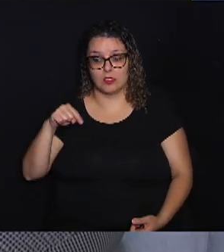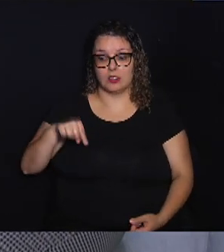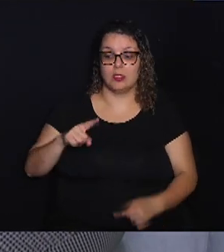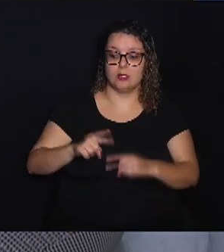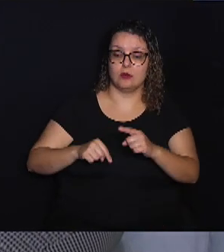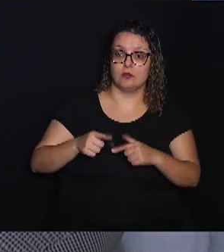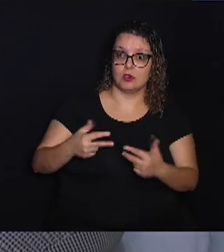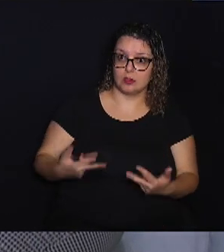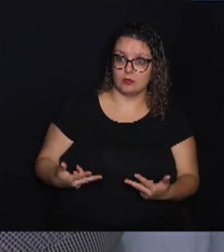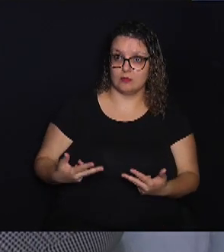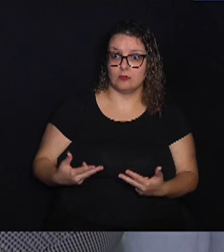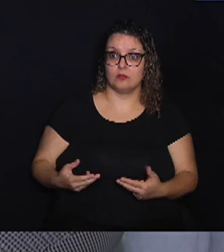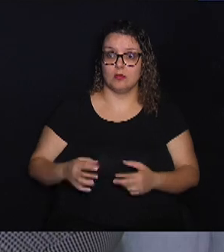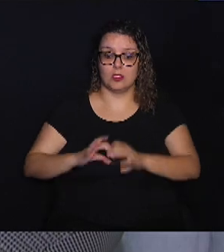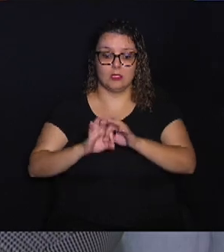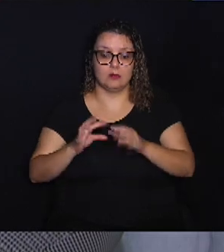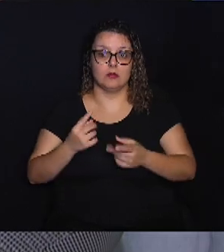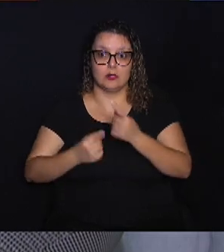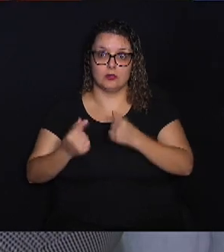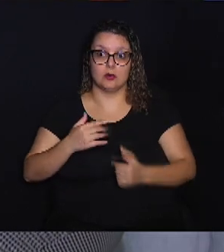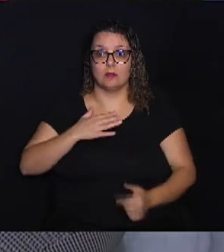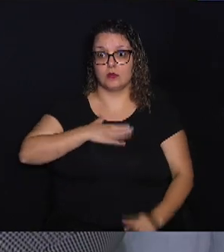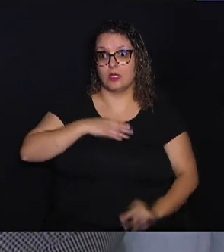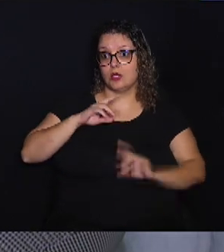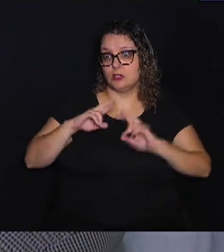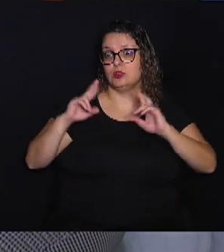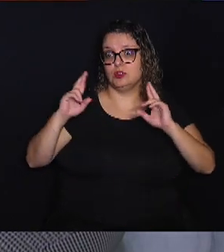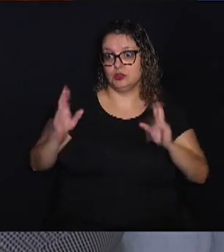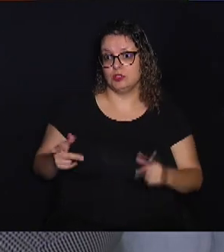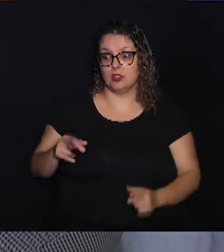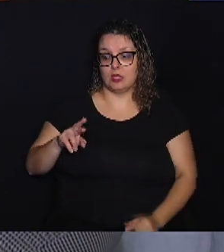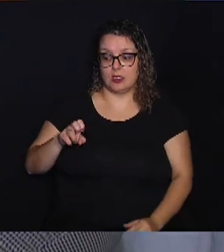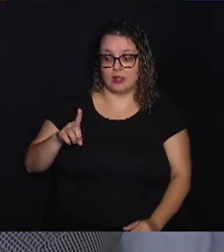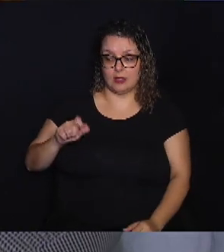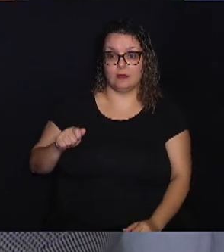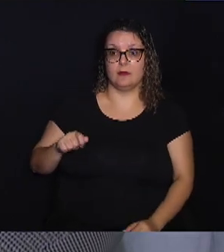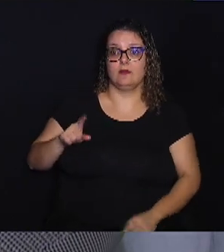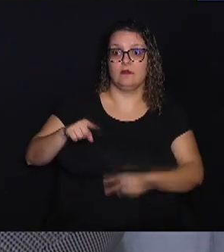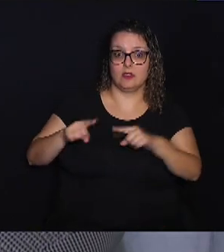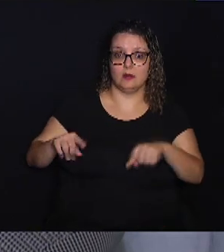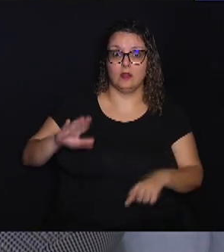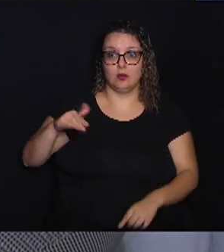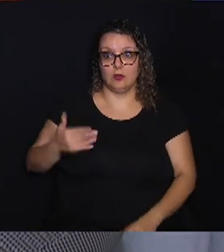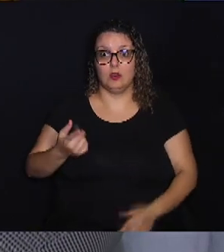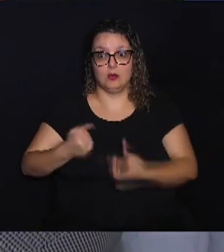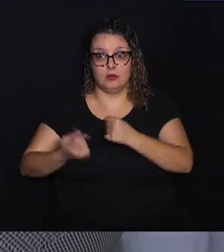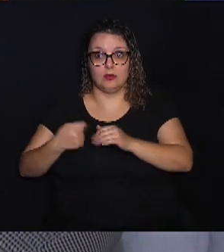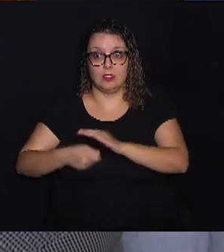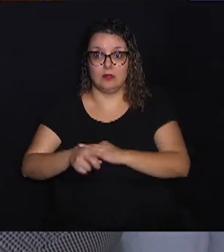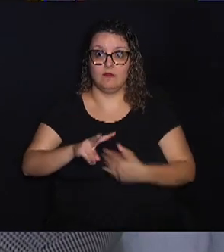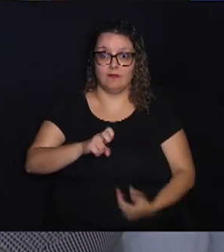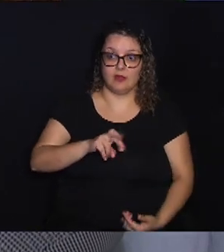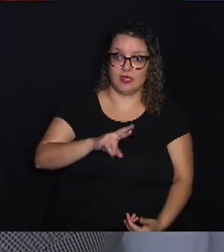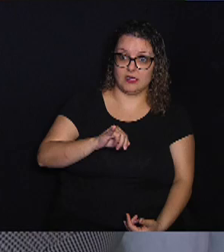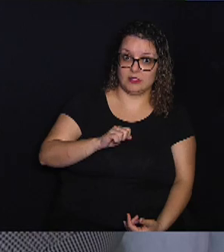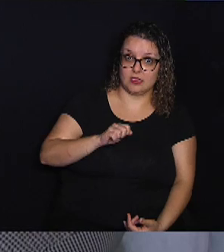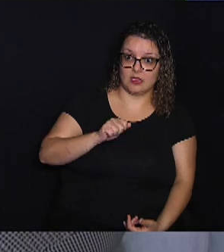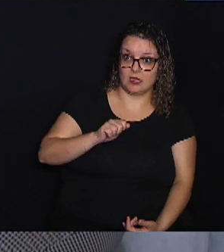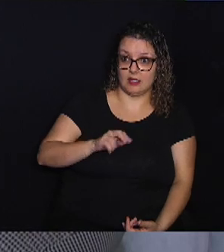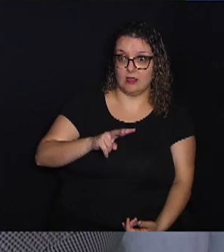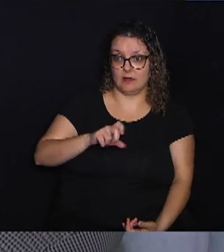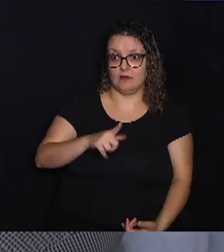vai liberar o dinheiro pra mim. Diferente da renda variável. Porque quando você investe na renda variável, possa ser que